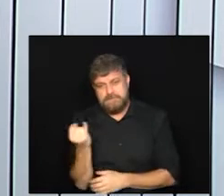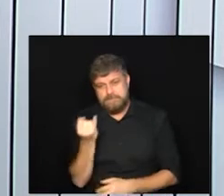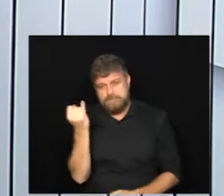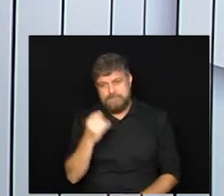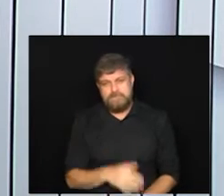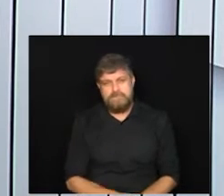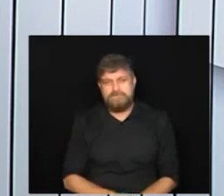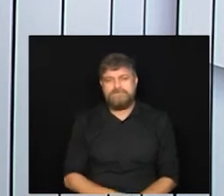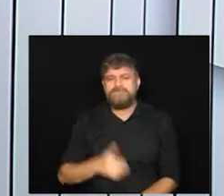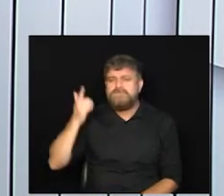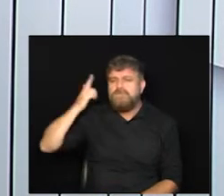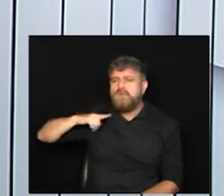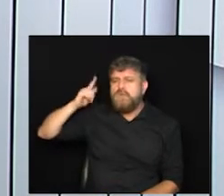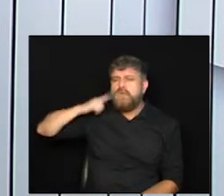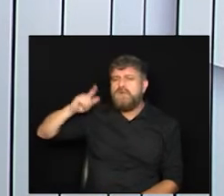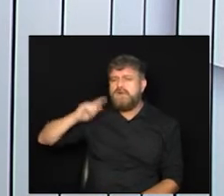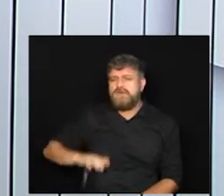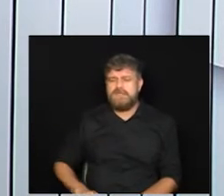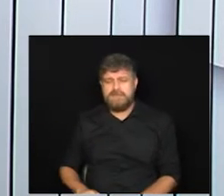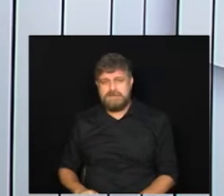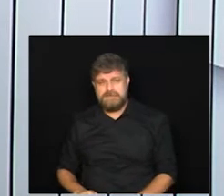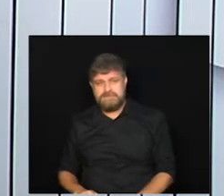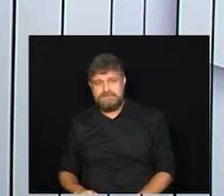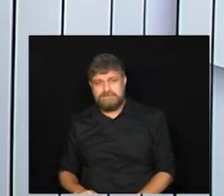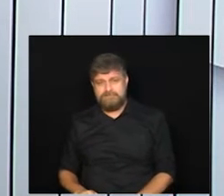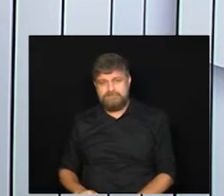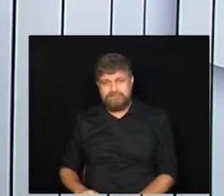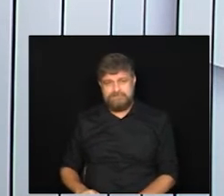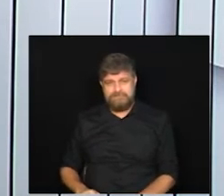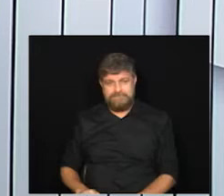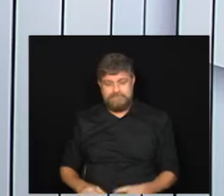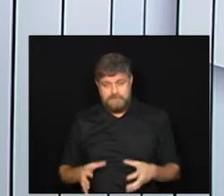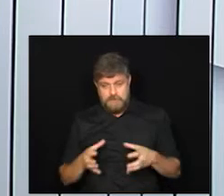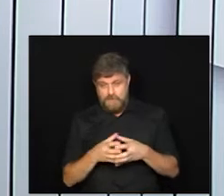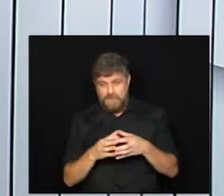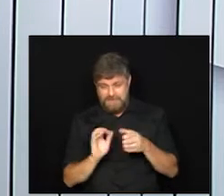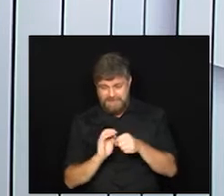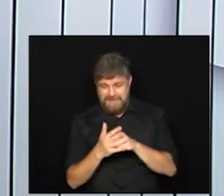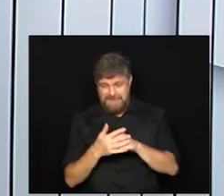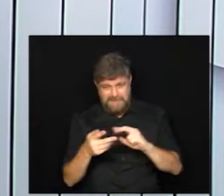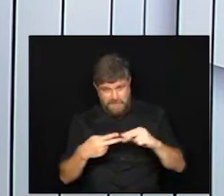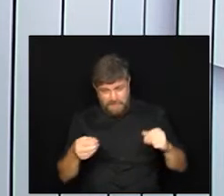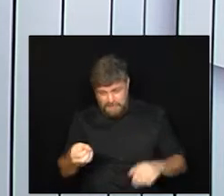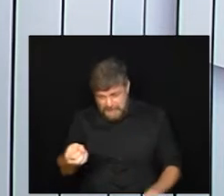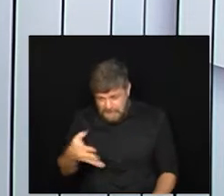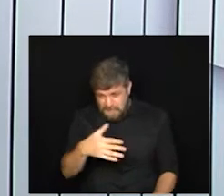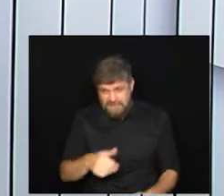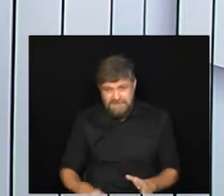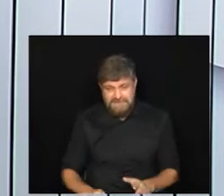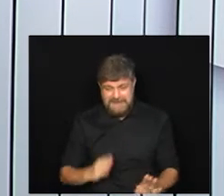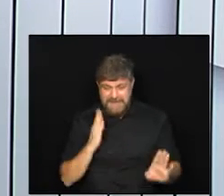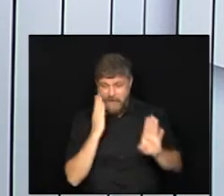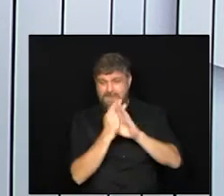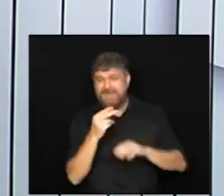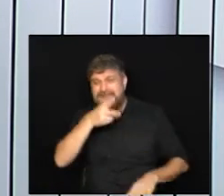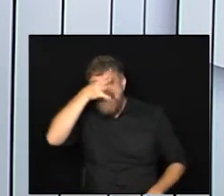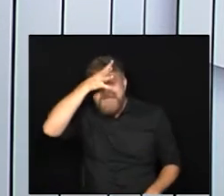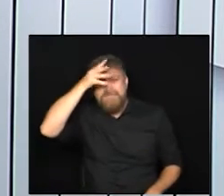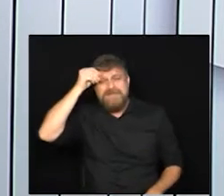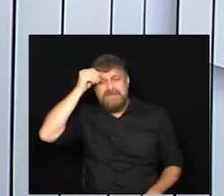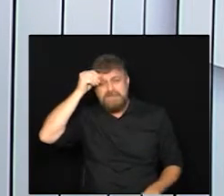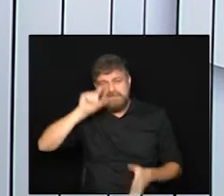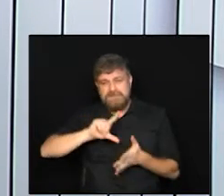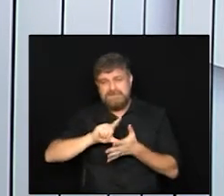Lorena algo que tem preocupado bastante nessa nova cepa que foi encontrada primeiramente lá em Manaus e depois